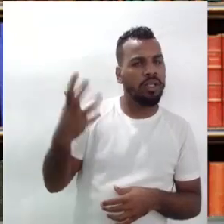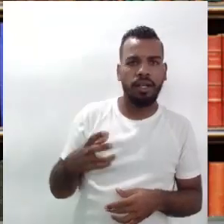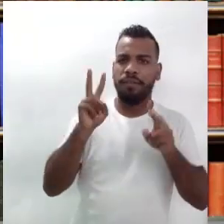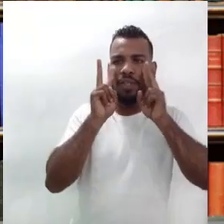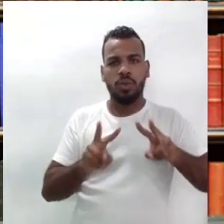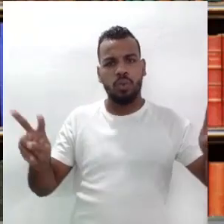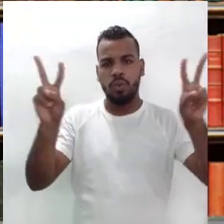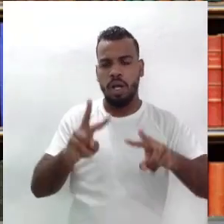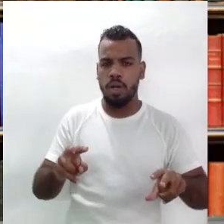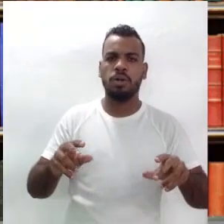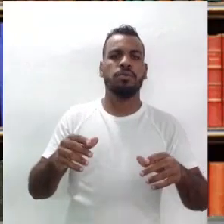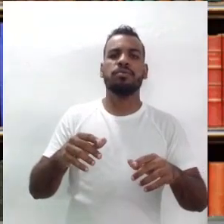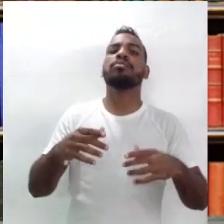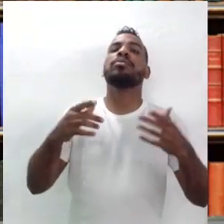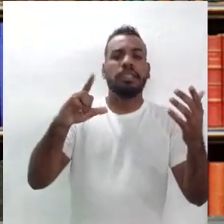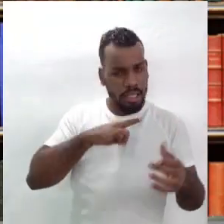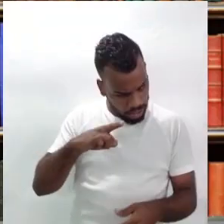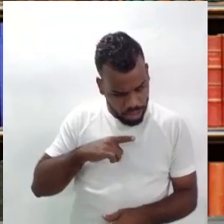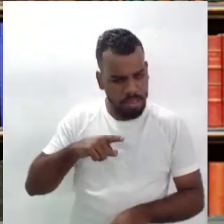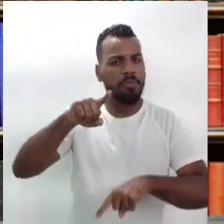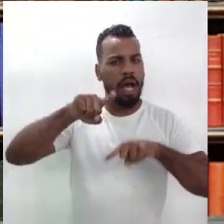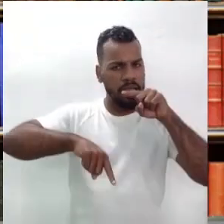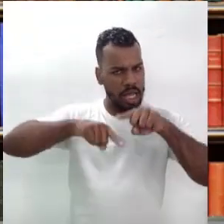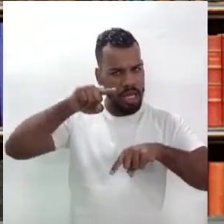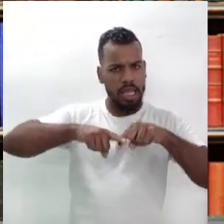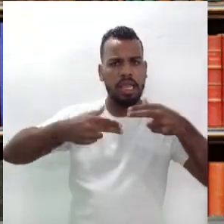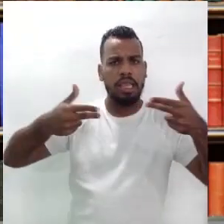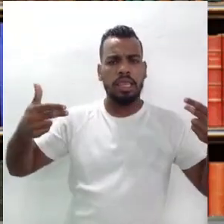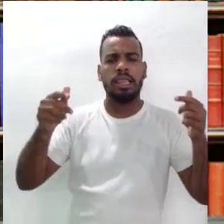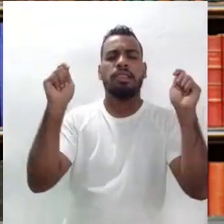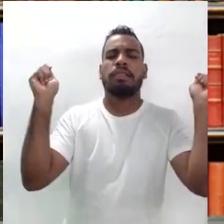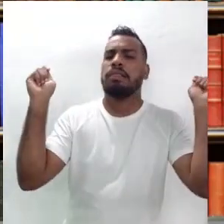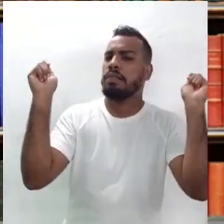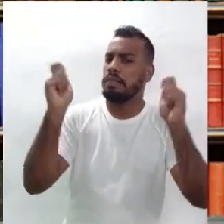material suficiente para nos...